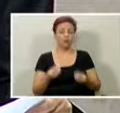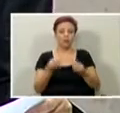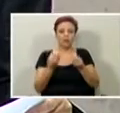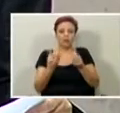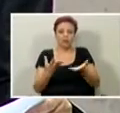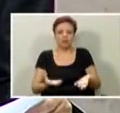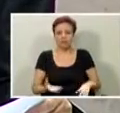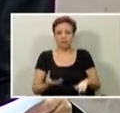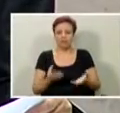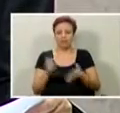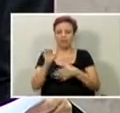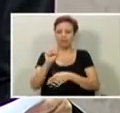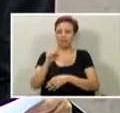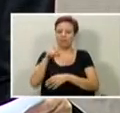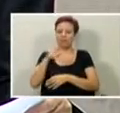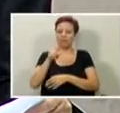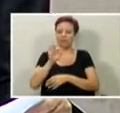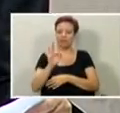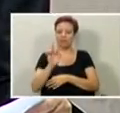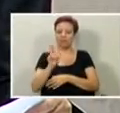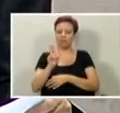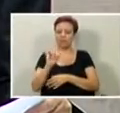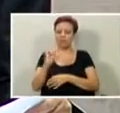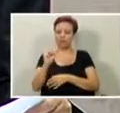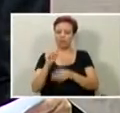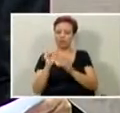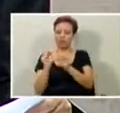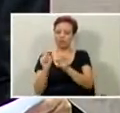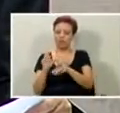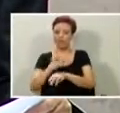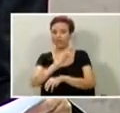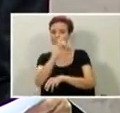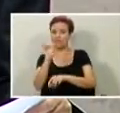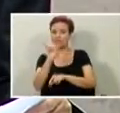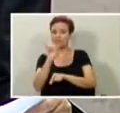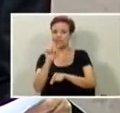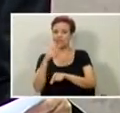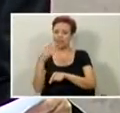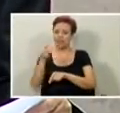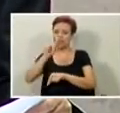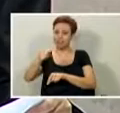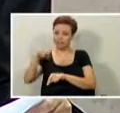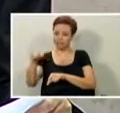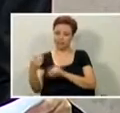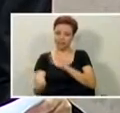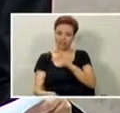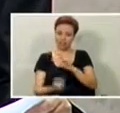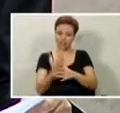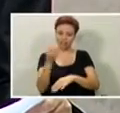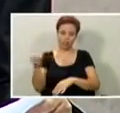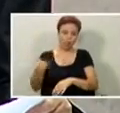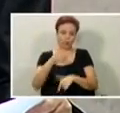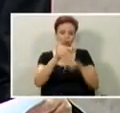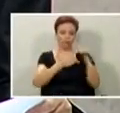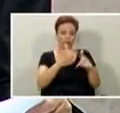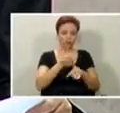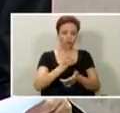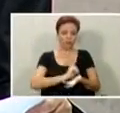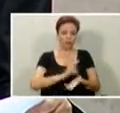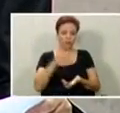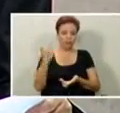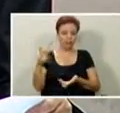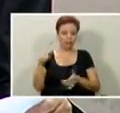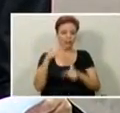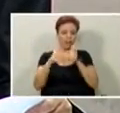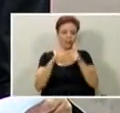que vender a SP Turismo se você vai fazer uma outra empresa para fazer as mesmas questões, os mesmos trabalhos,